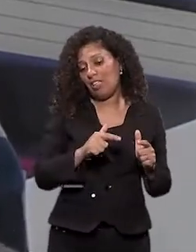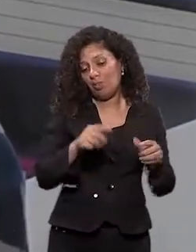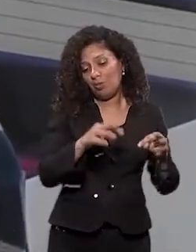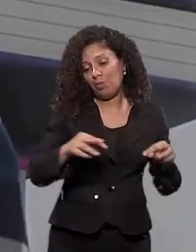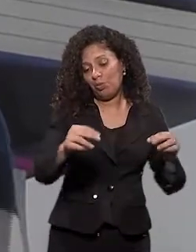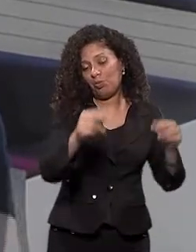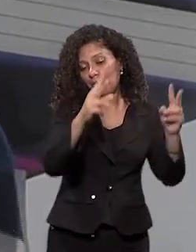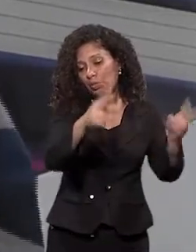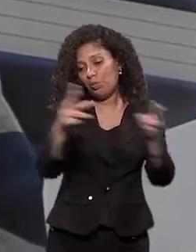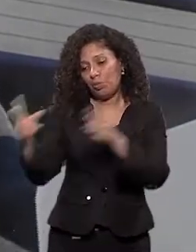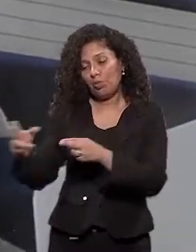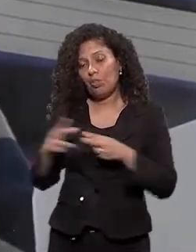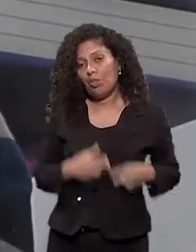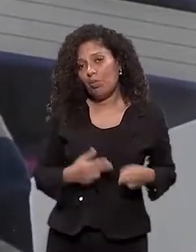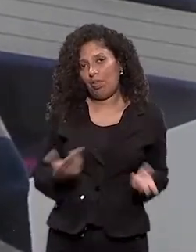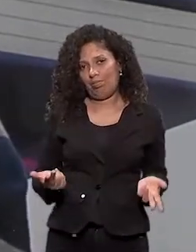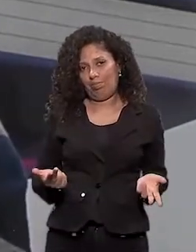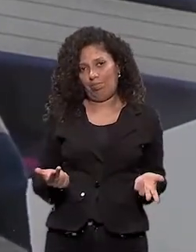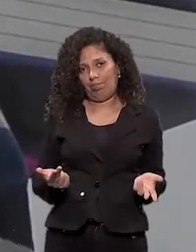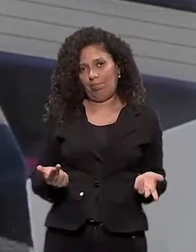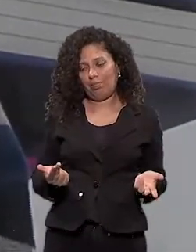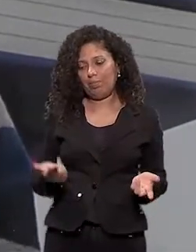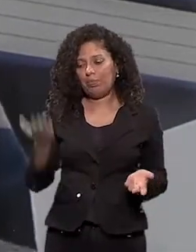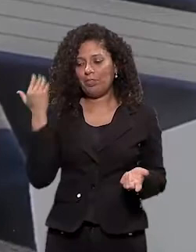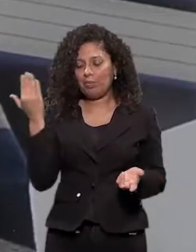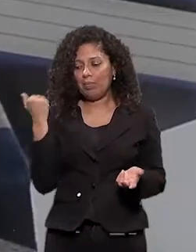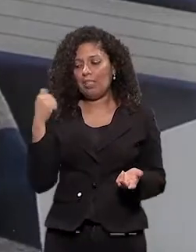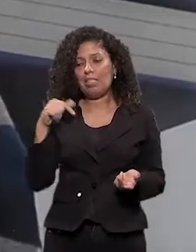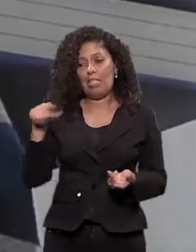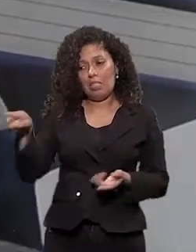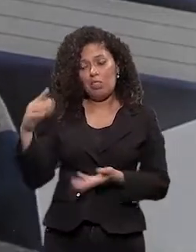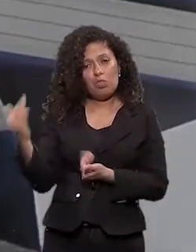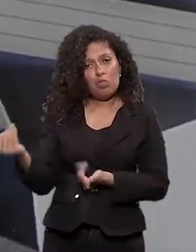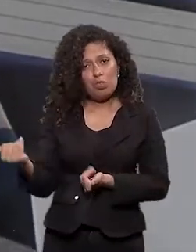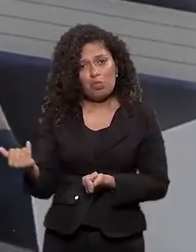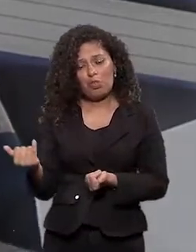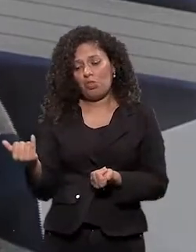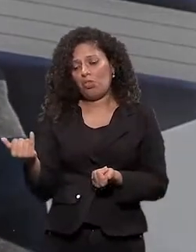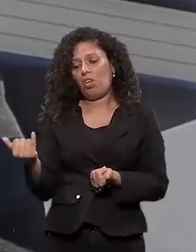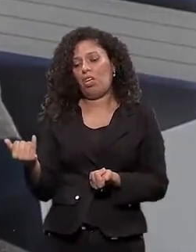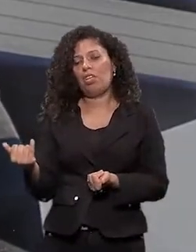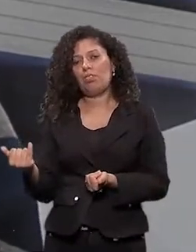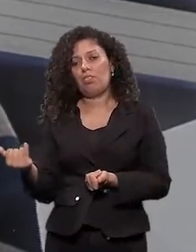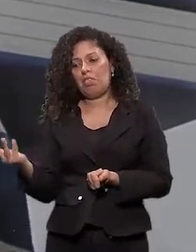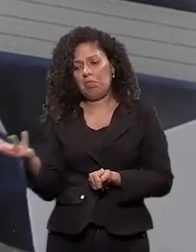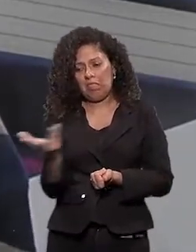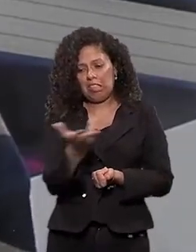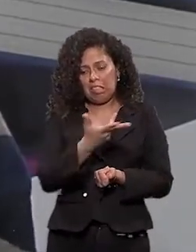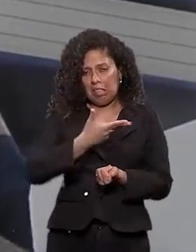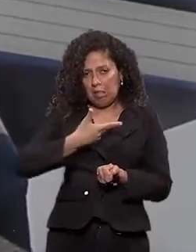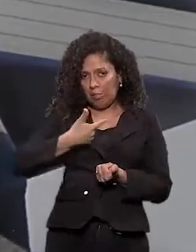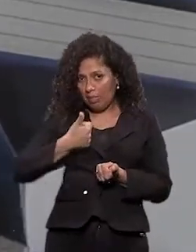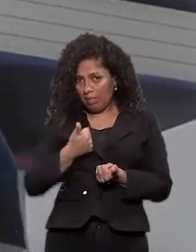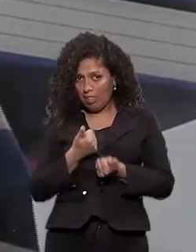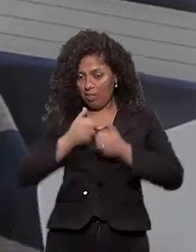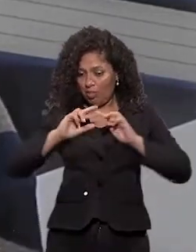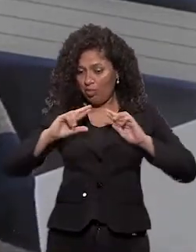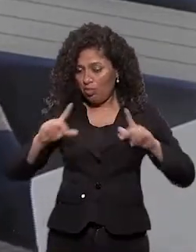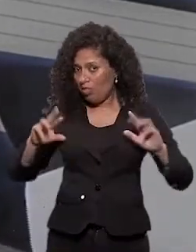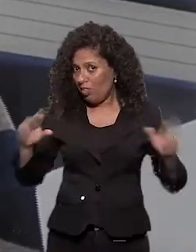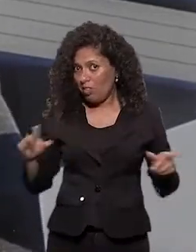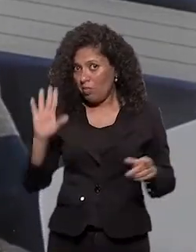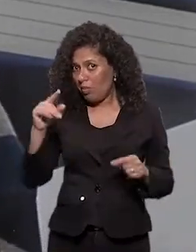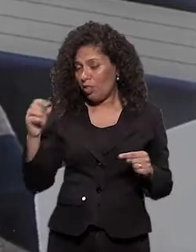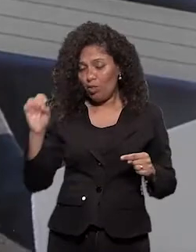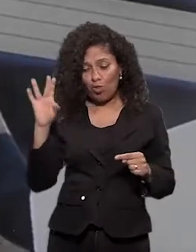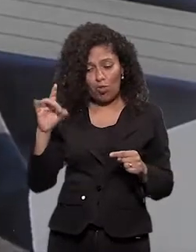canto. Ao contrário de muita coisa que ele tinha vivido antes, né? Ele sabia, eu lembro. Enfim, as habilidades que ele desenvolveu, que não eram poucas, só valiam